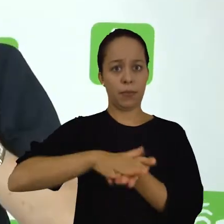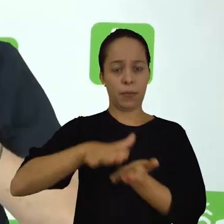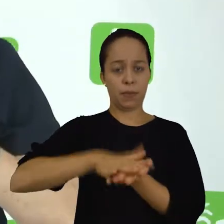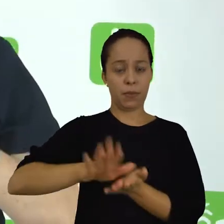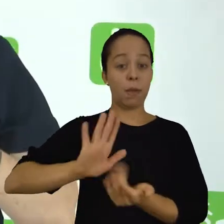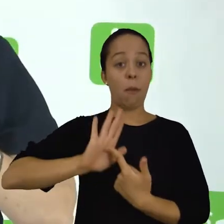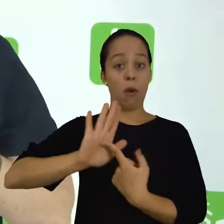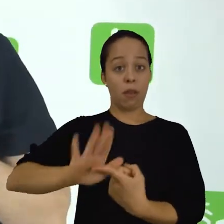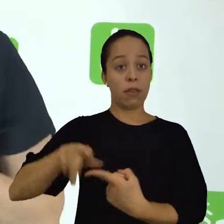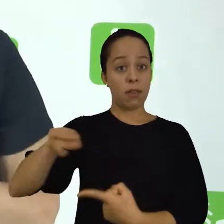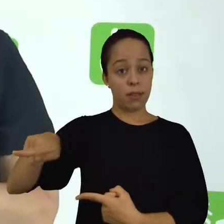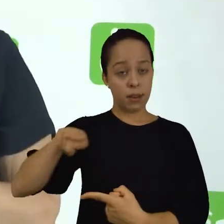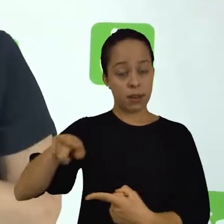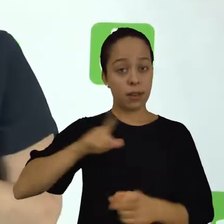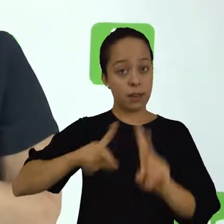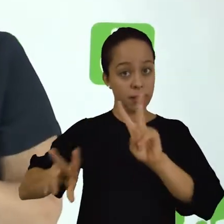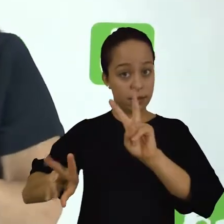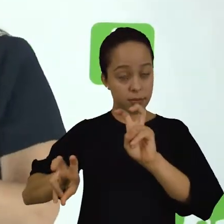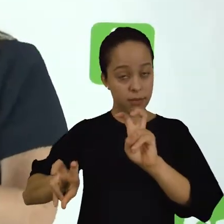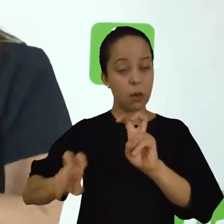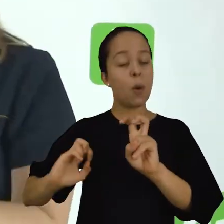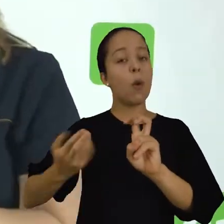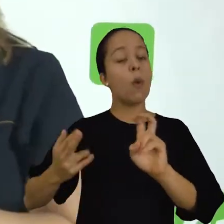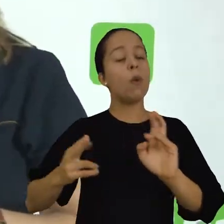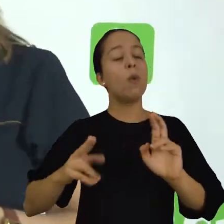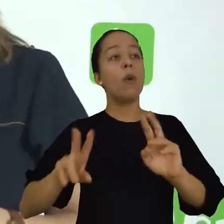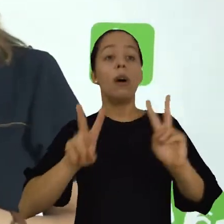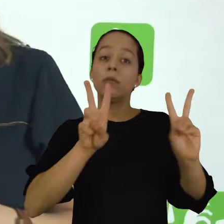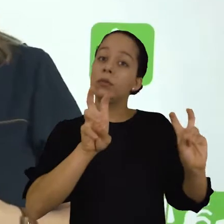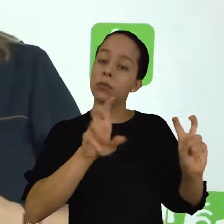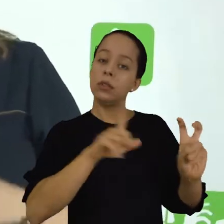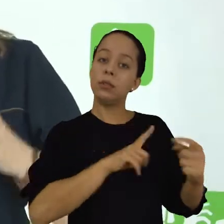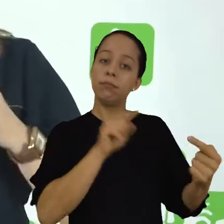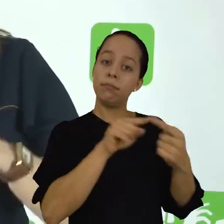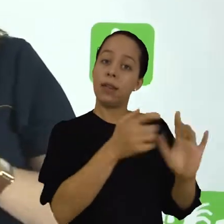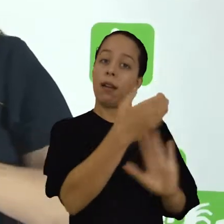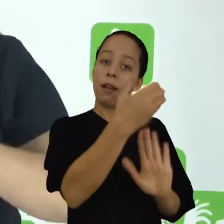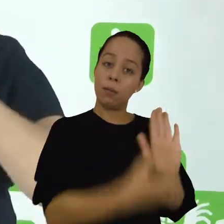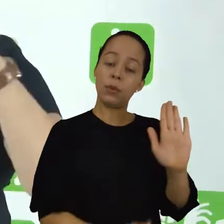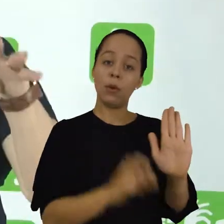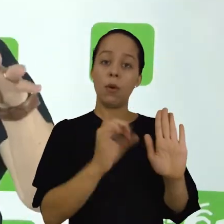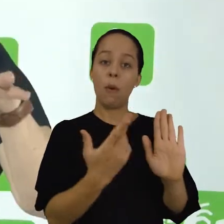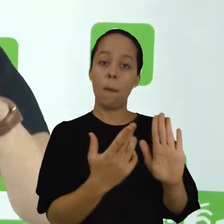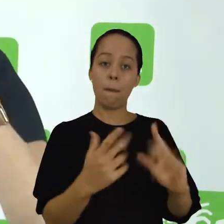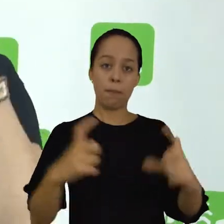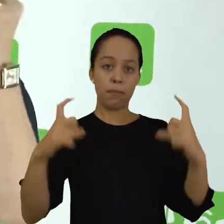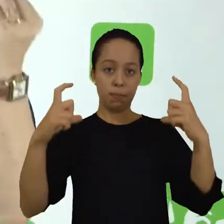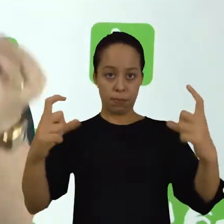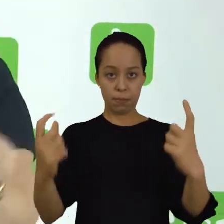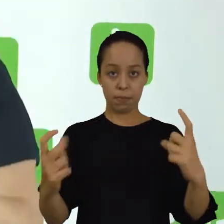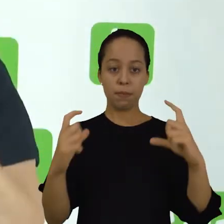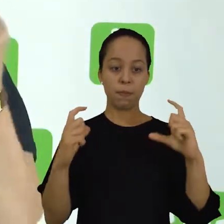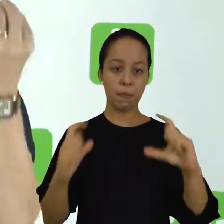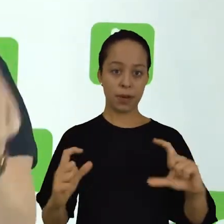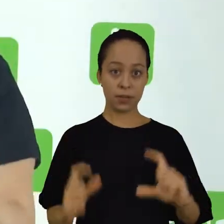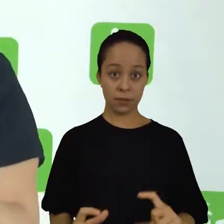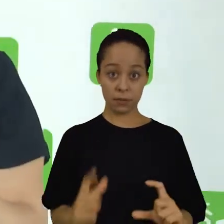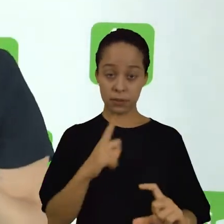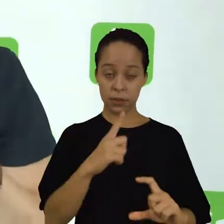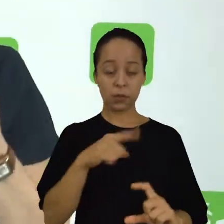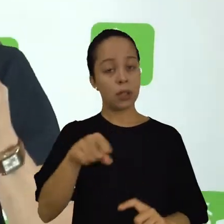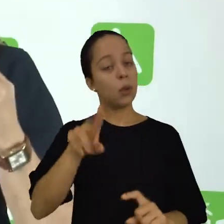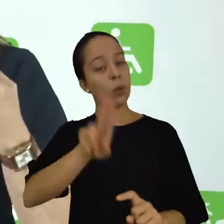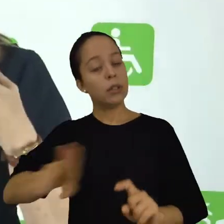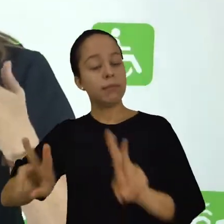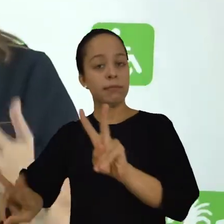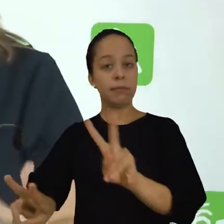àquela obra, ou algum assunto que ele trata num determinado capítulo, num determinado parágrafo, que você possa utilizar